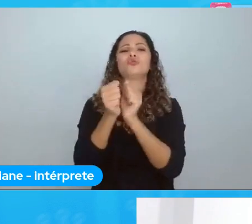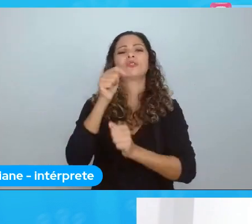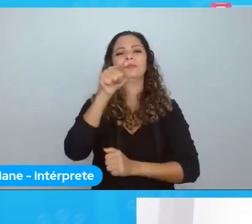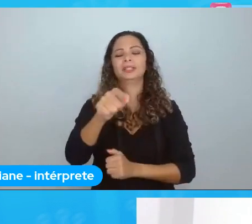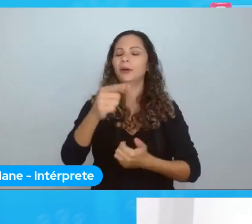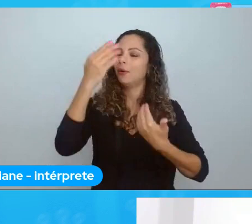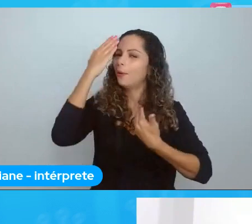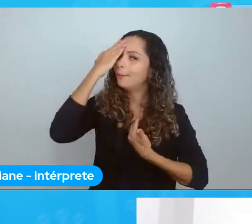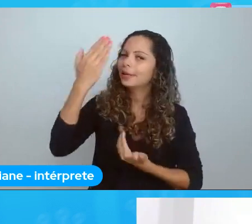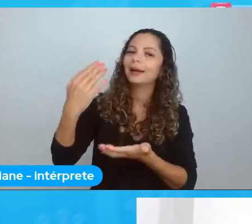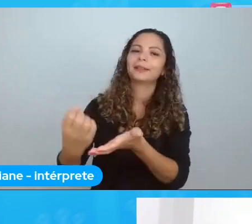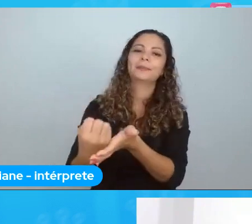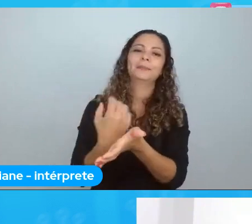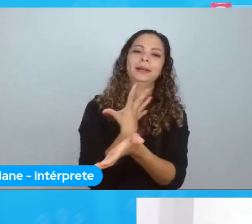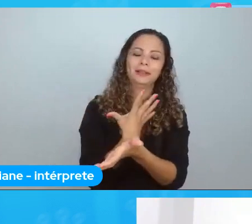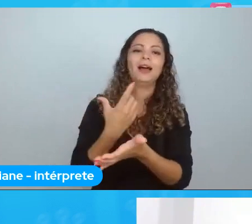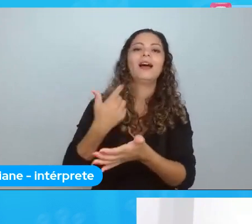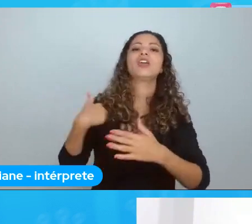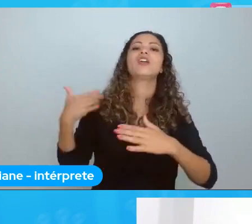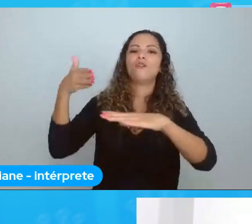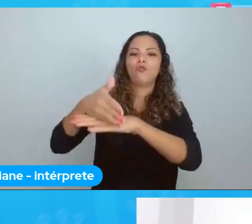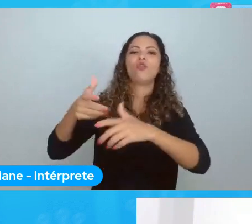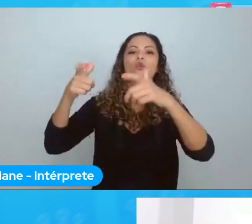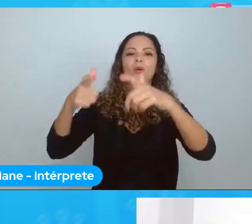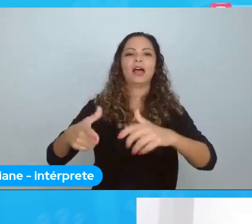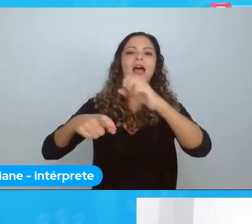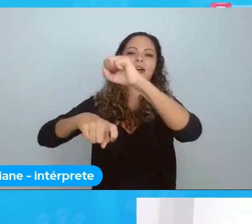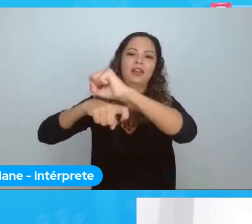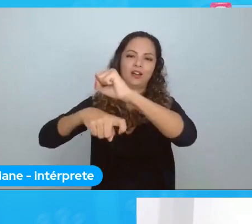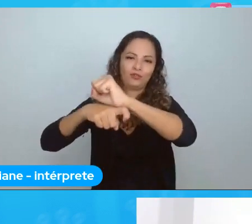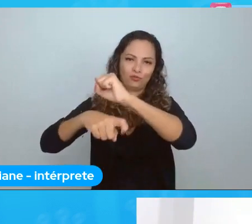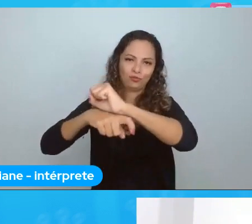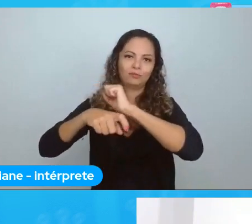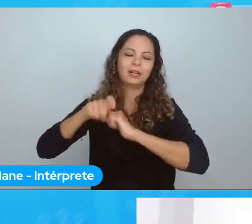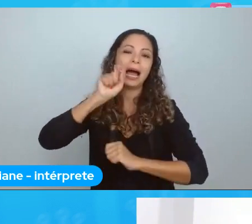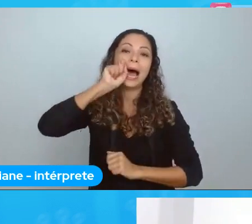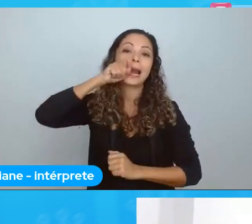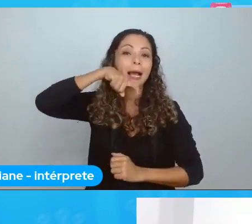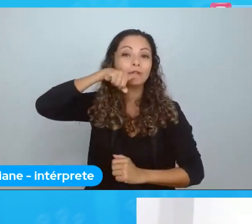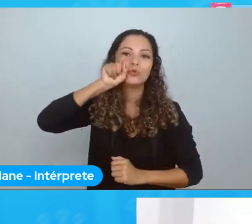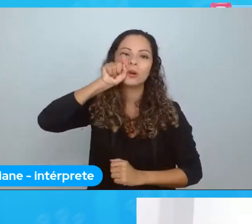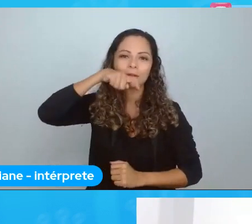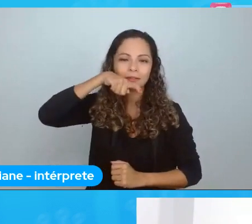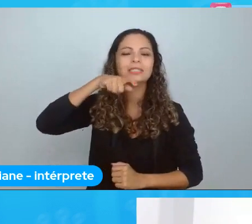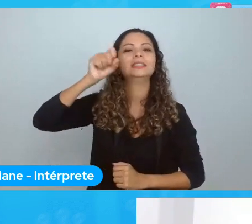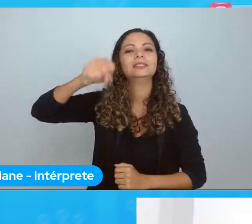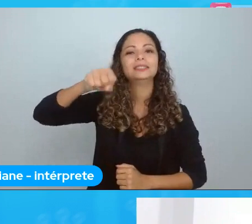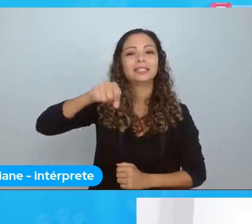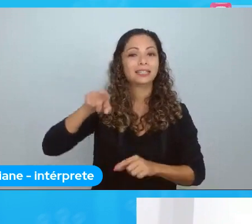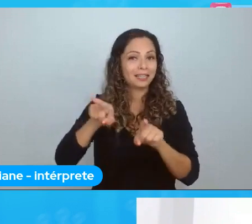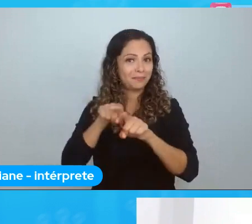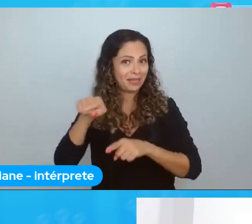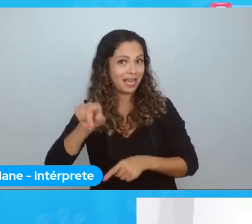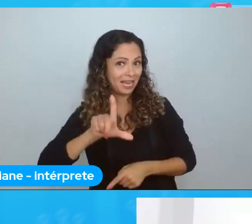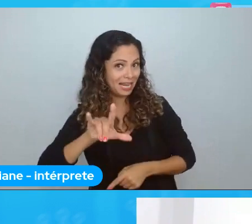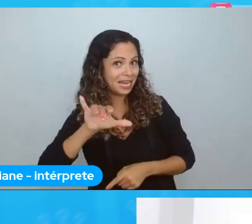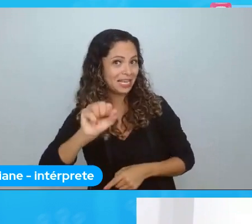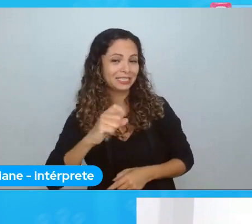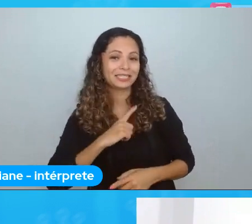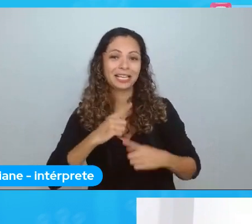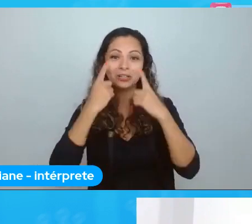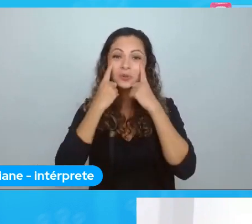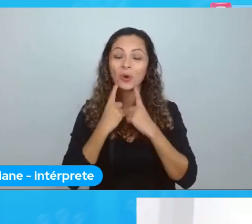obrigada. E estar em Aracaju sim. A gente vai para Aracaju. Lins agora se encontra chorando também. Não é viável.